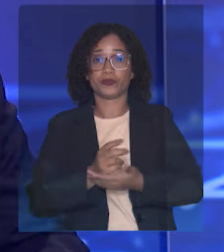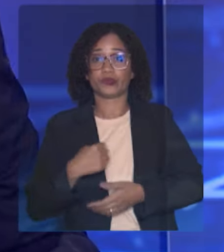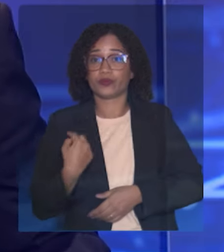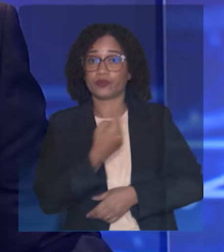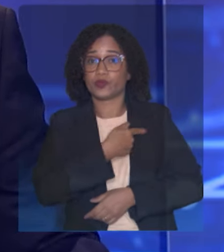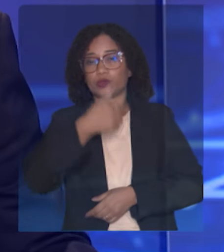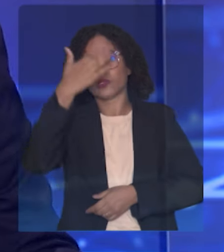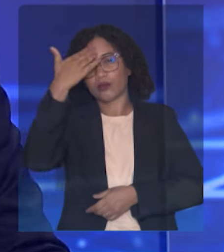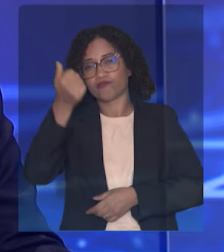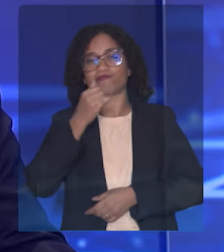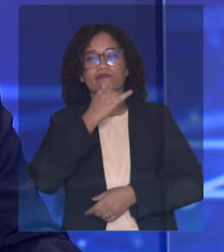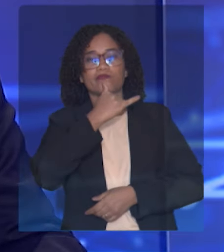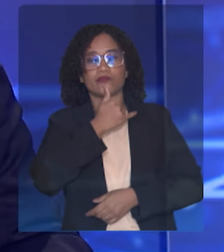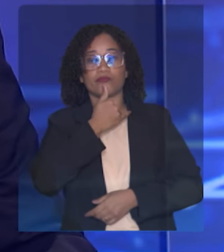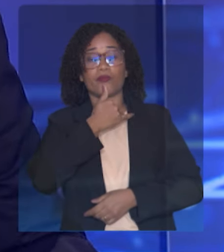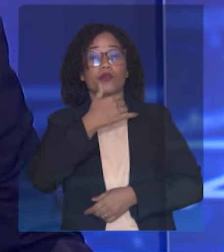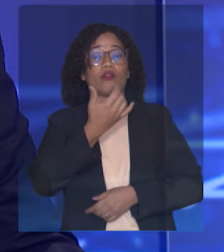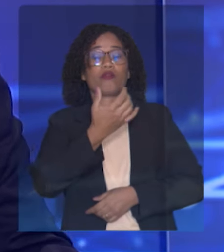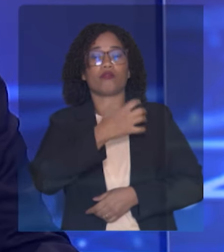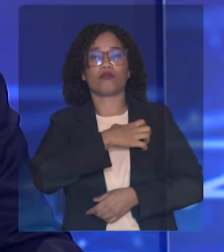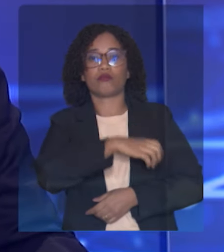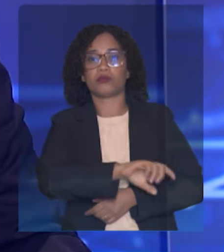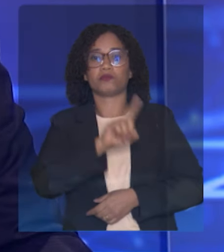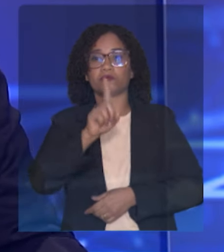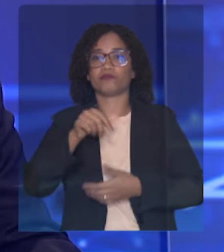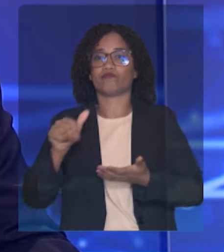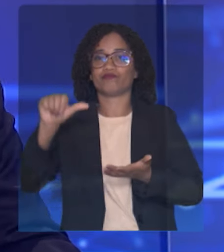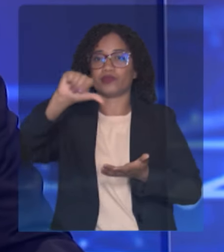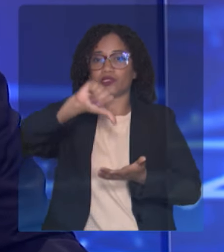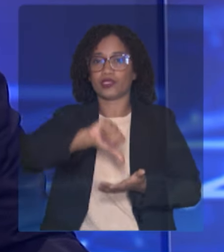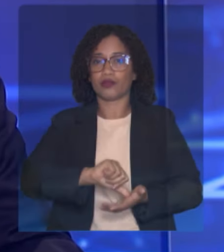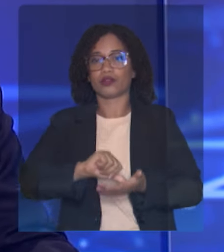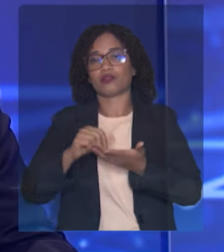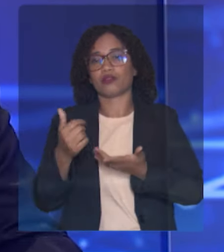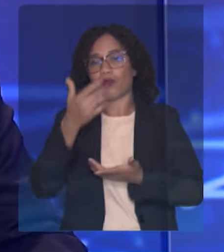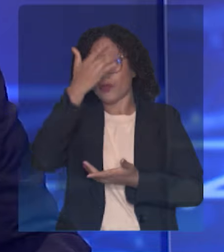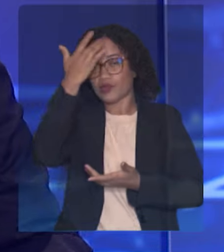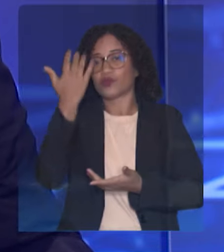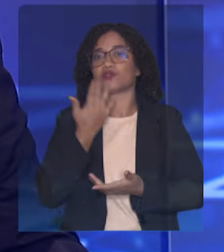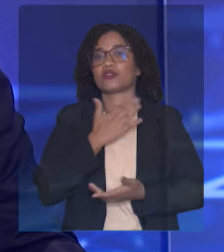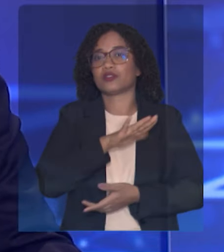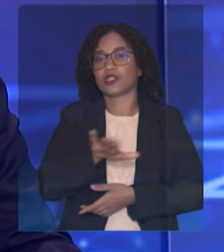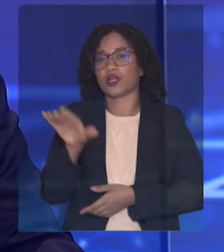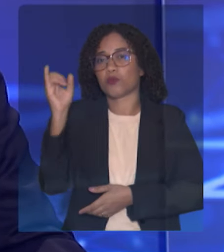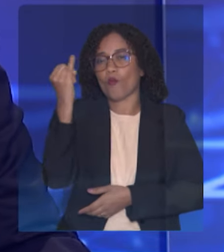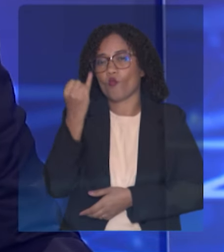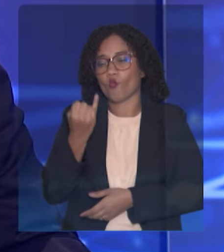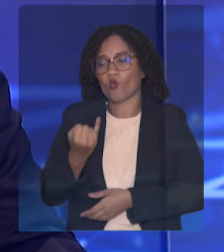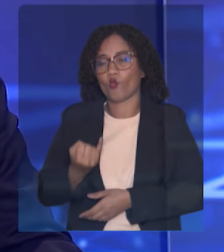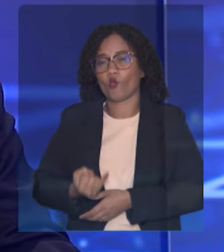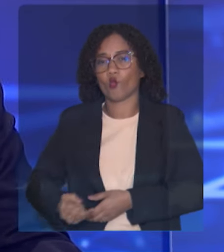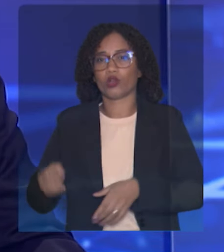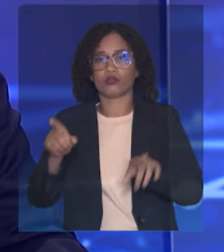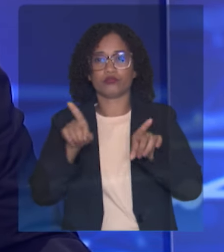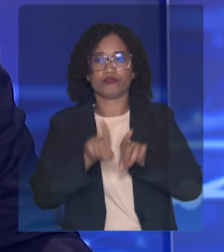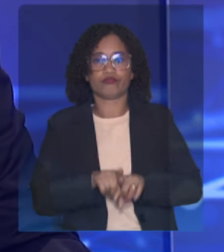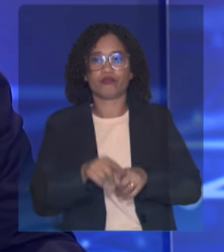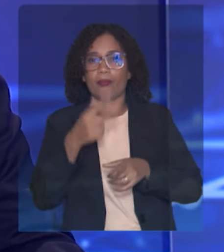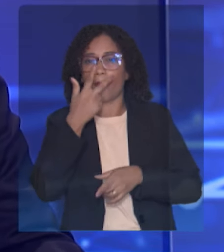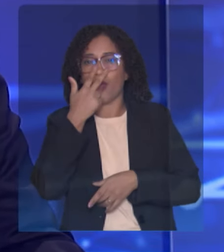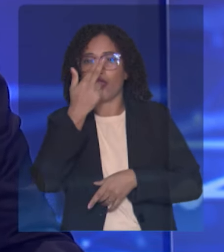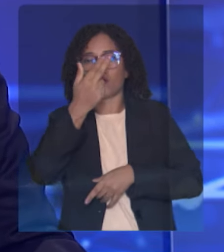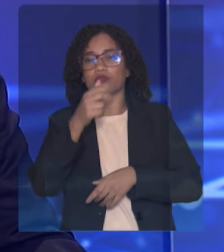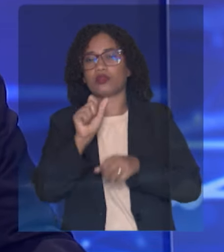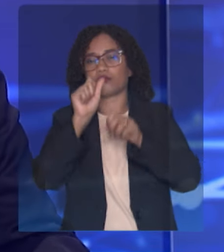da desnutrição infantil. Salvador é a capital da desocupação. Nós temos mais de 256